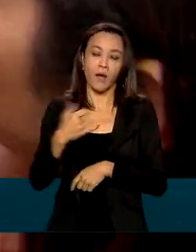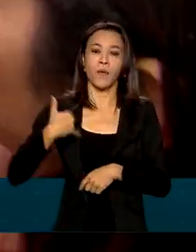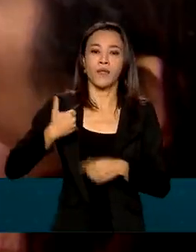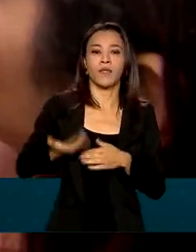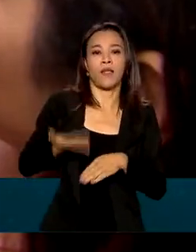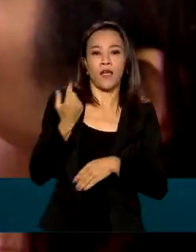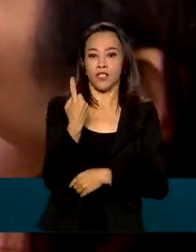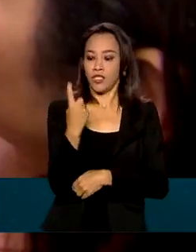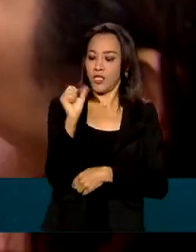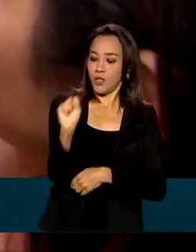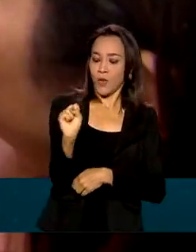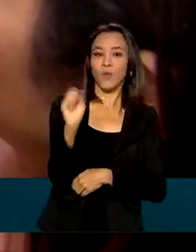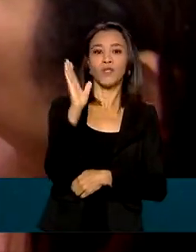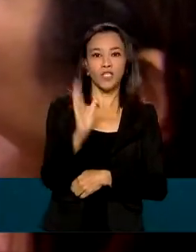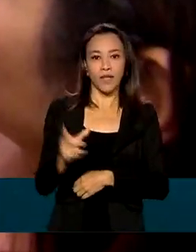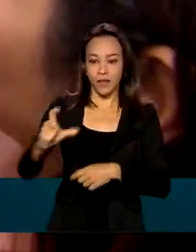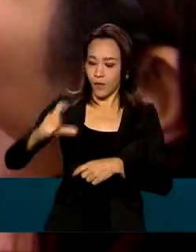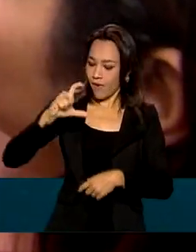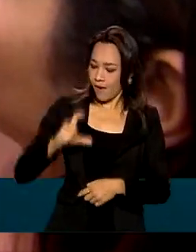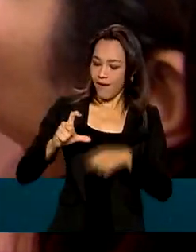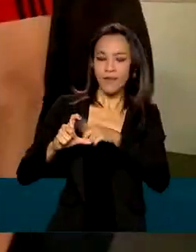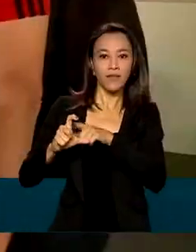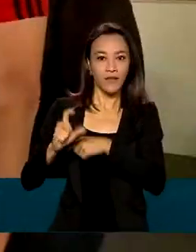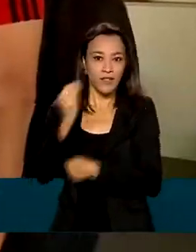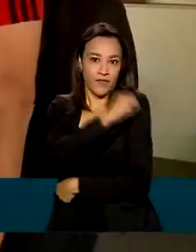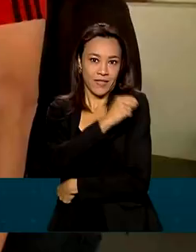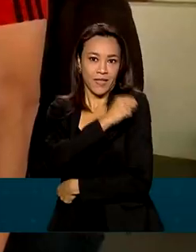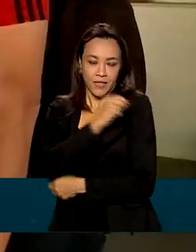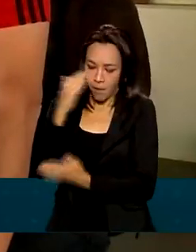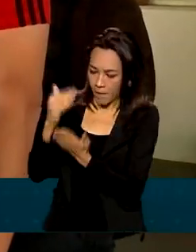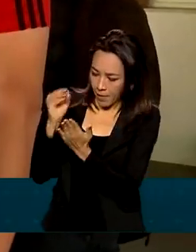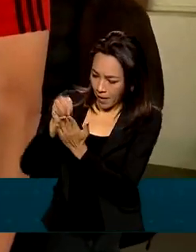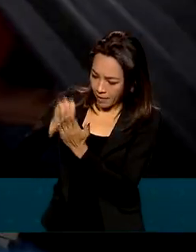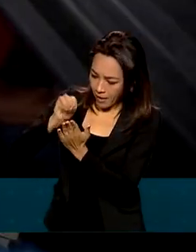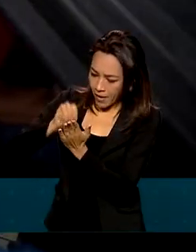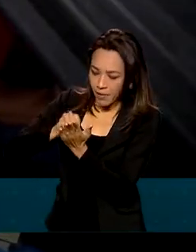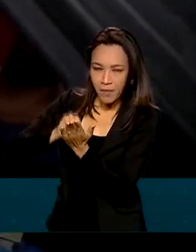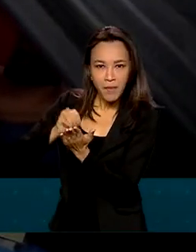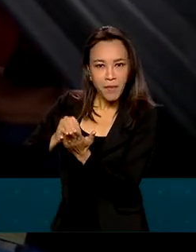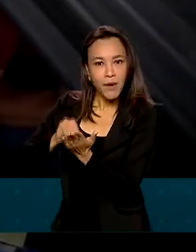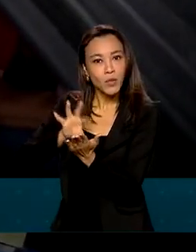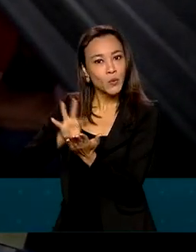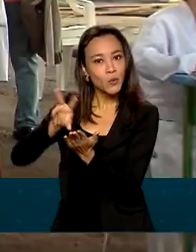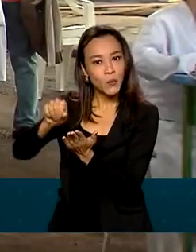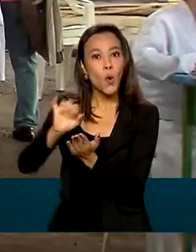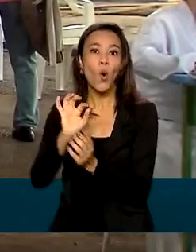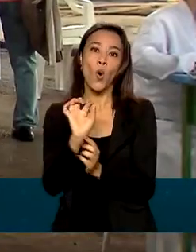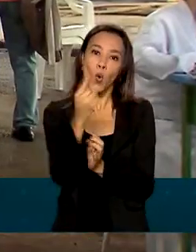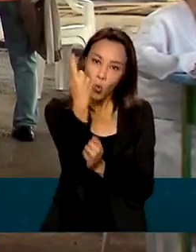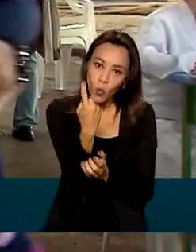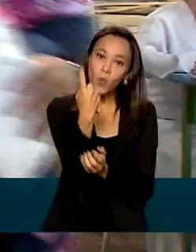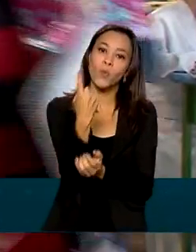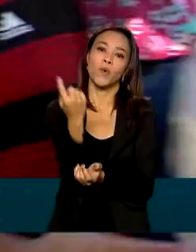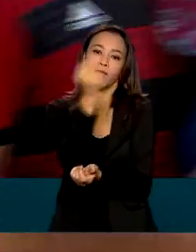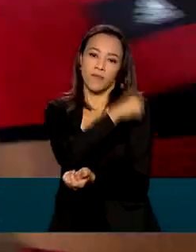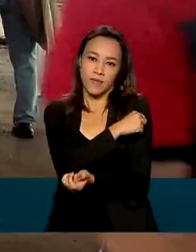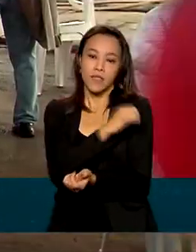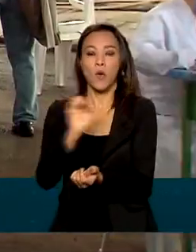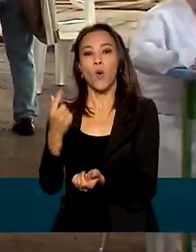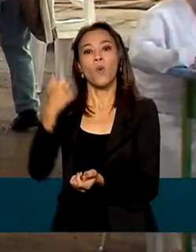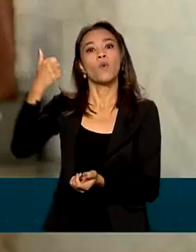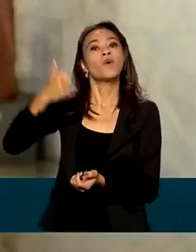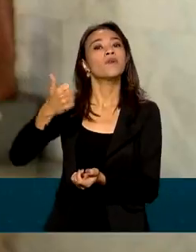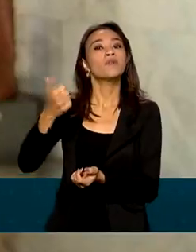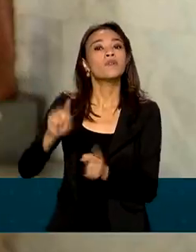anos que já estão com cartão de vacinação em dia, totalmente imunizadas, ou com a dose única ou com as duas doses da